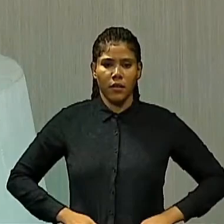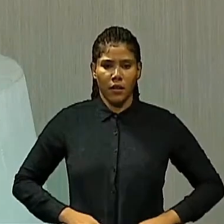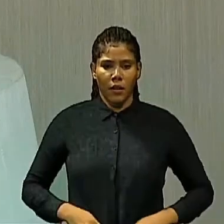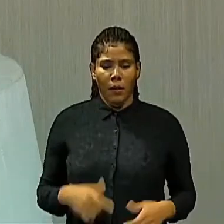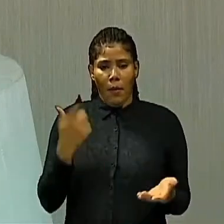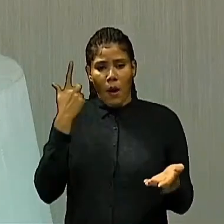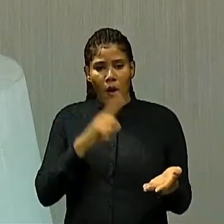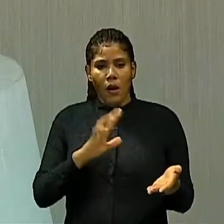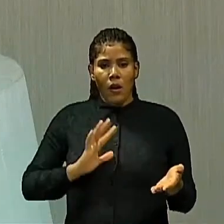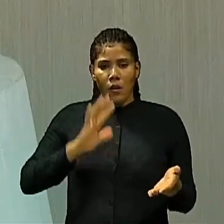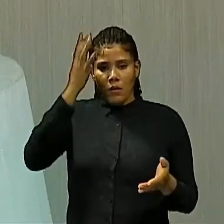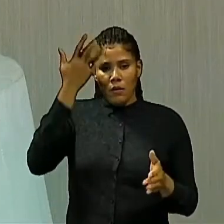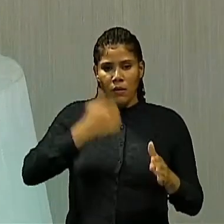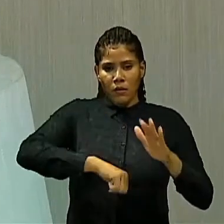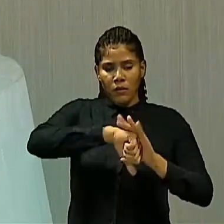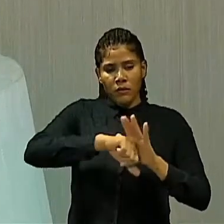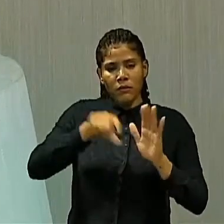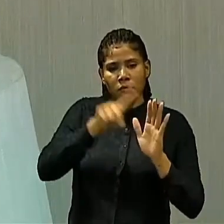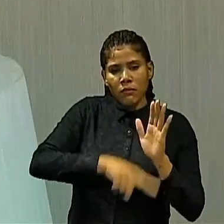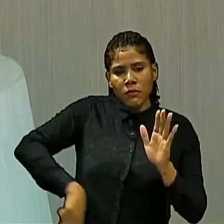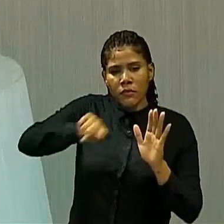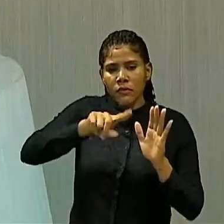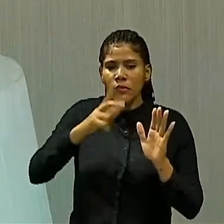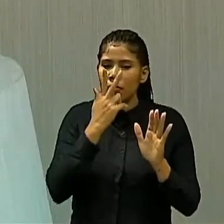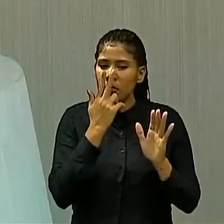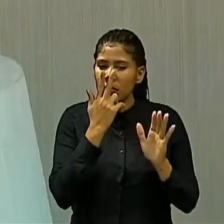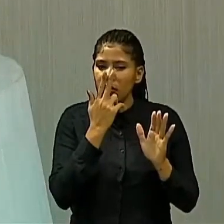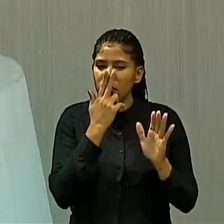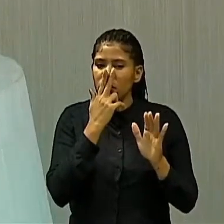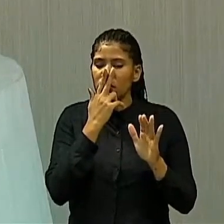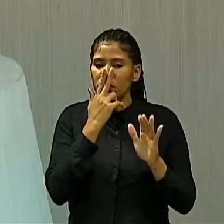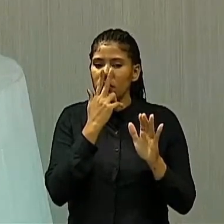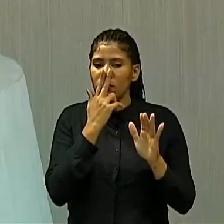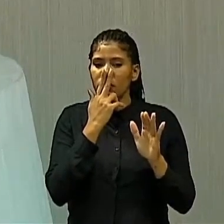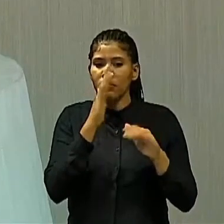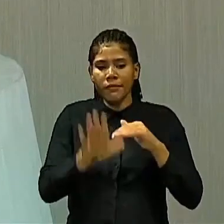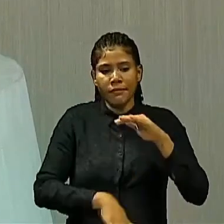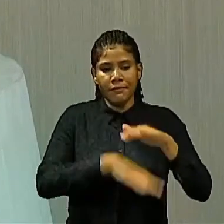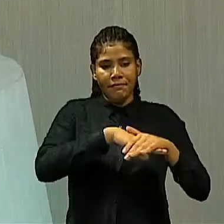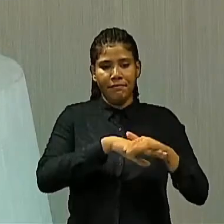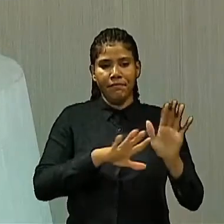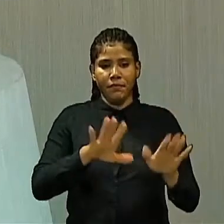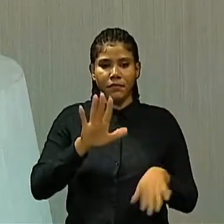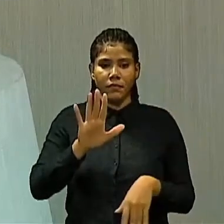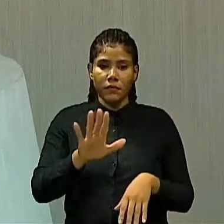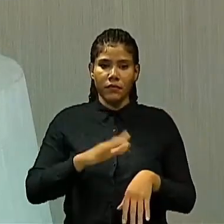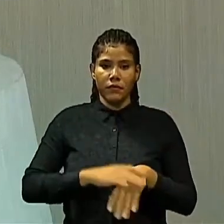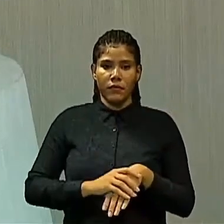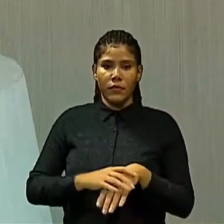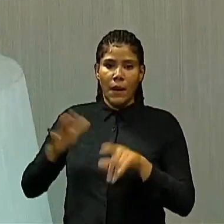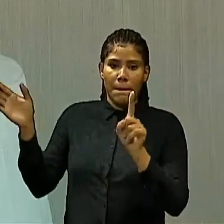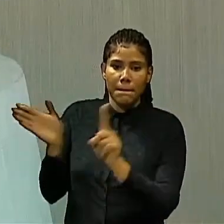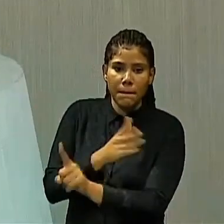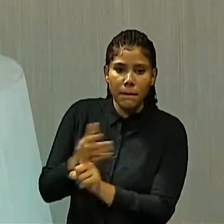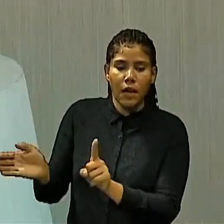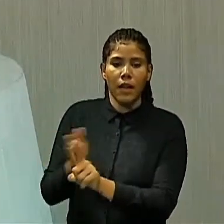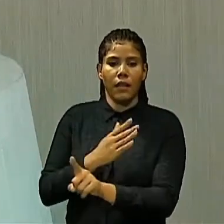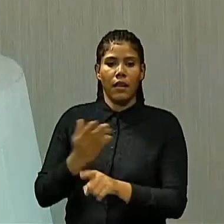crimes, vocês simplesmente colocam na gaveta mas para da peia e chibata